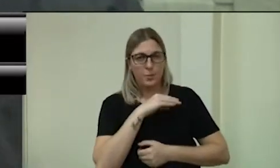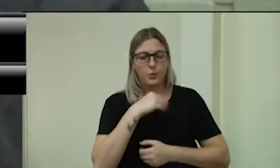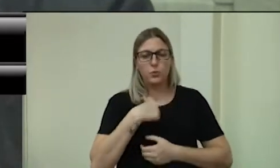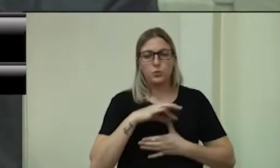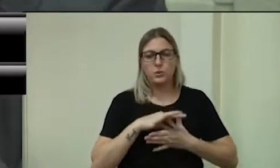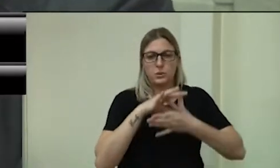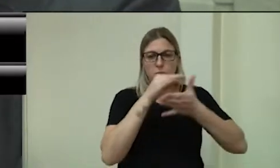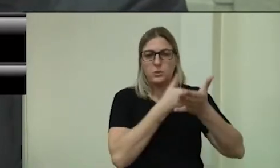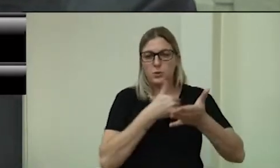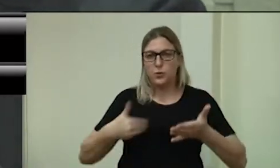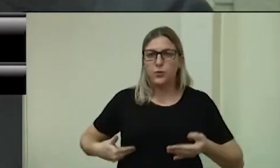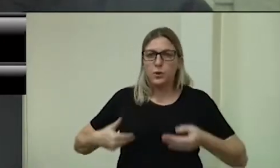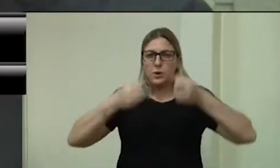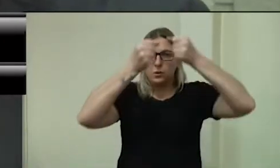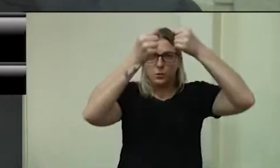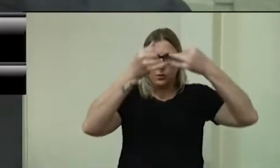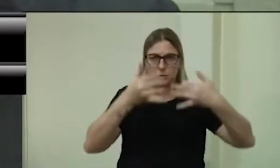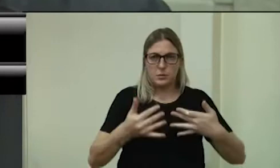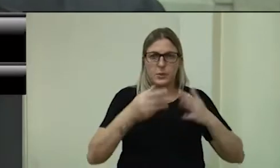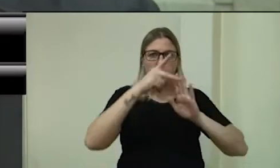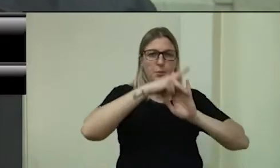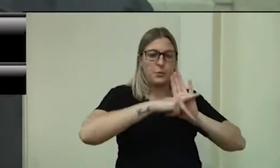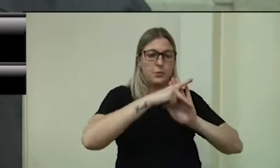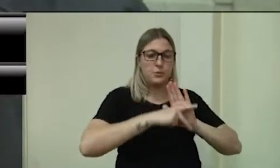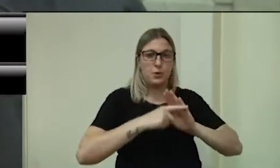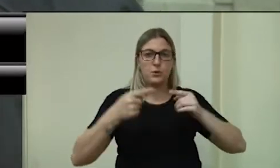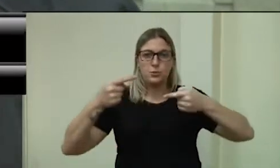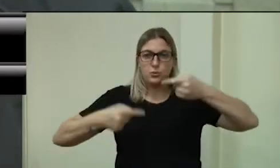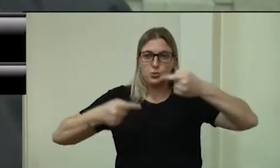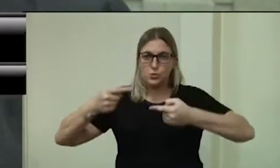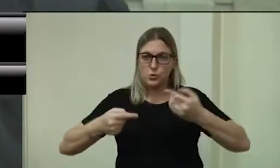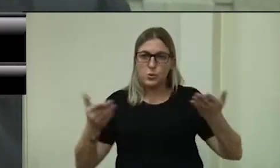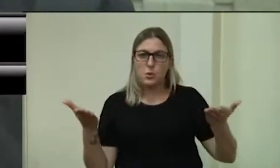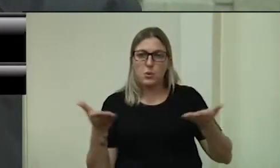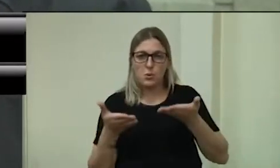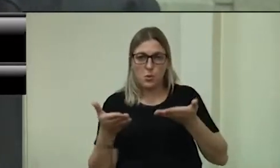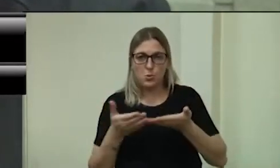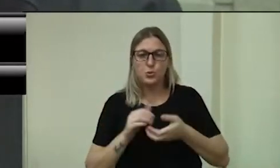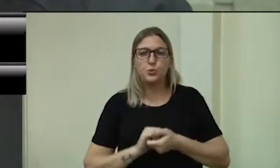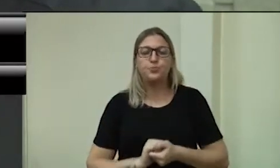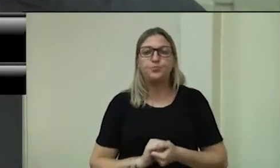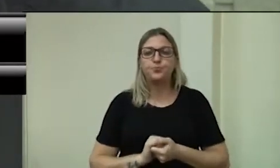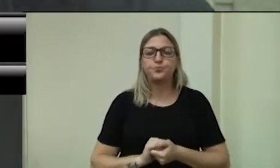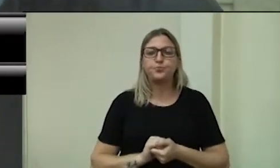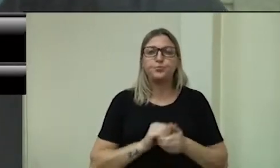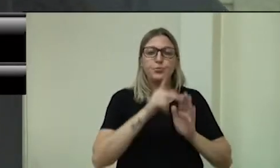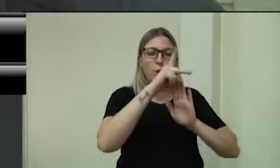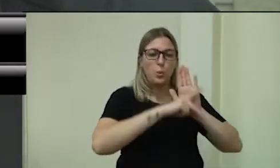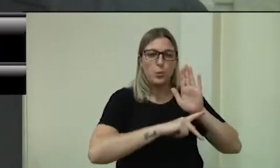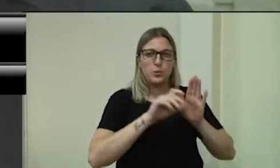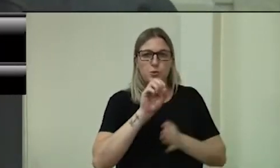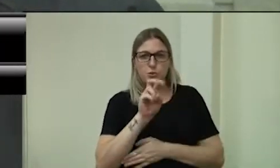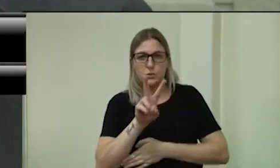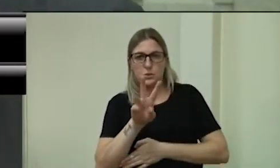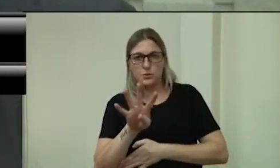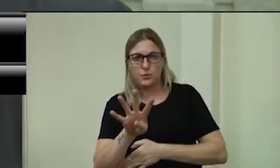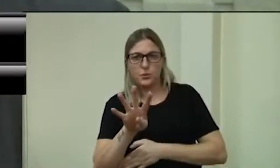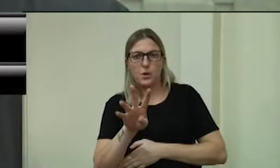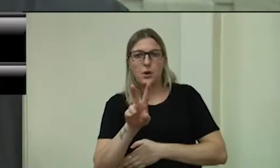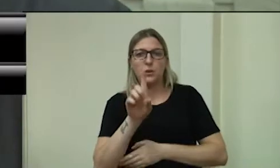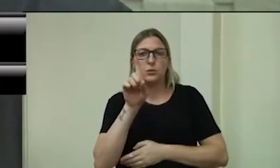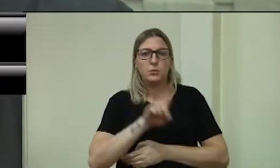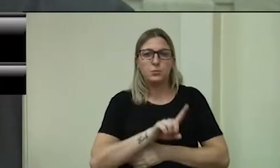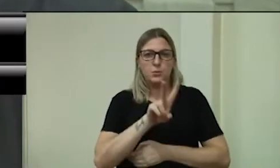os projetos que estão em pauta hoje na nossa discussão. Projeto número 024, de